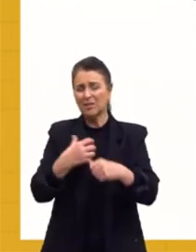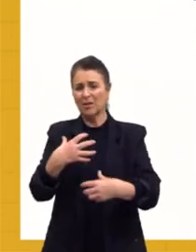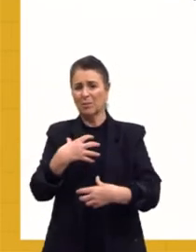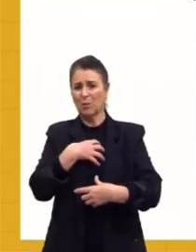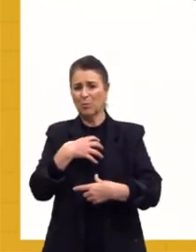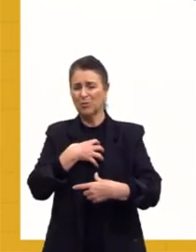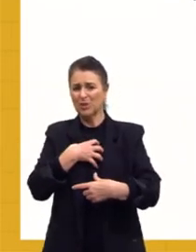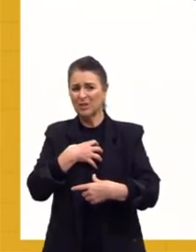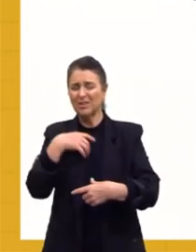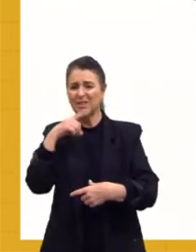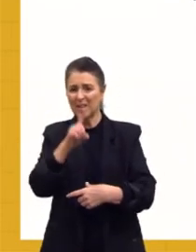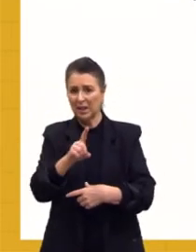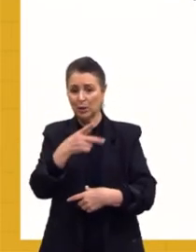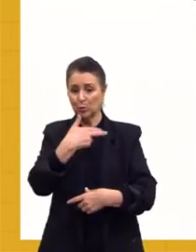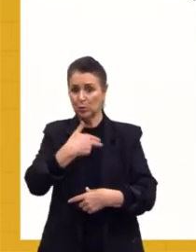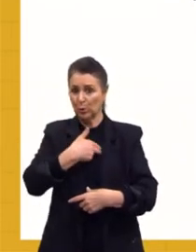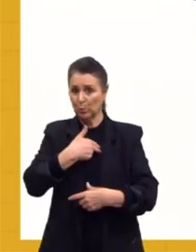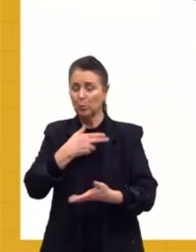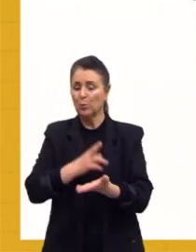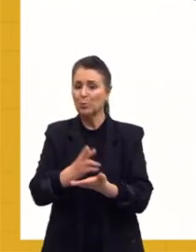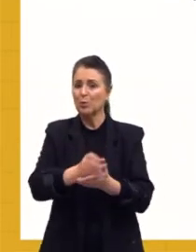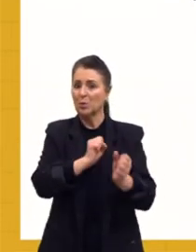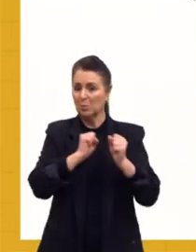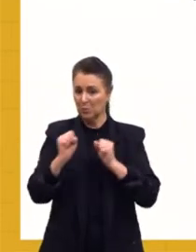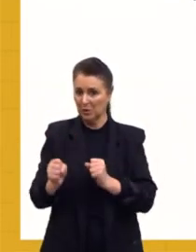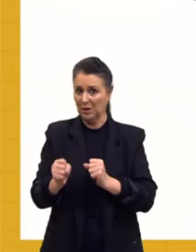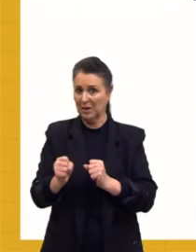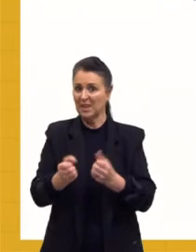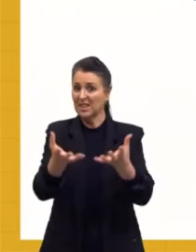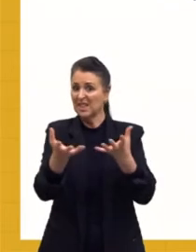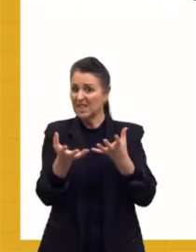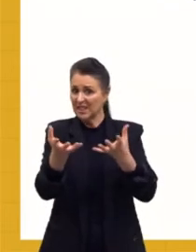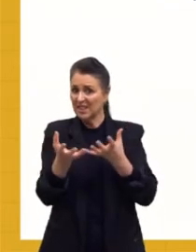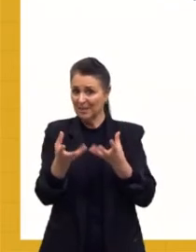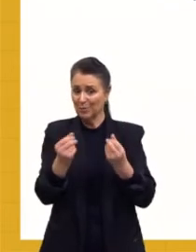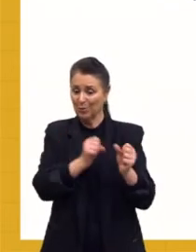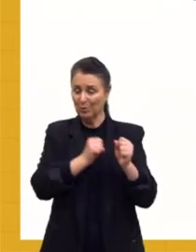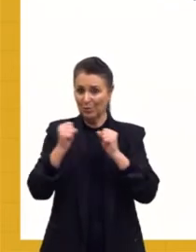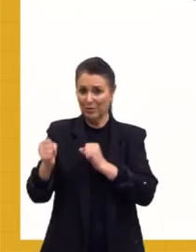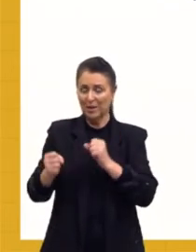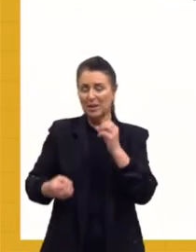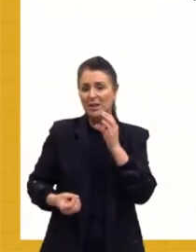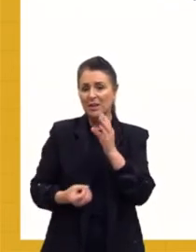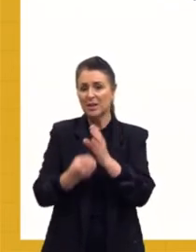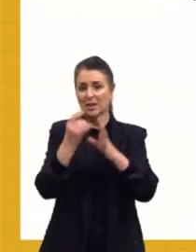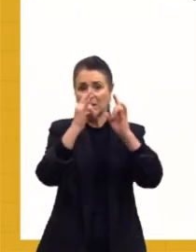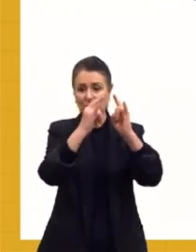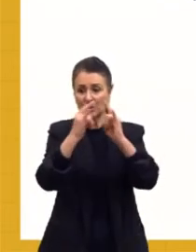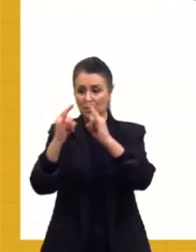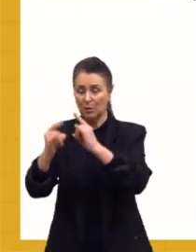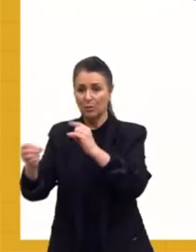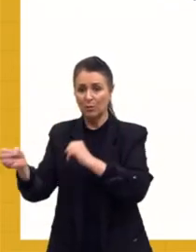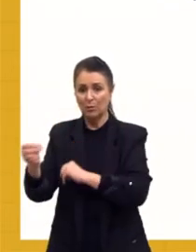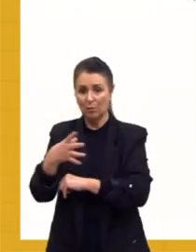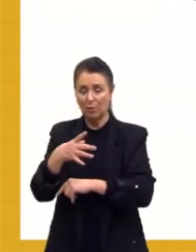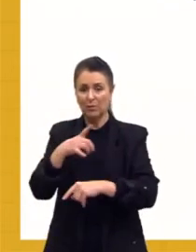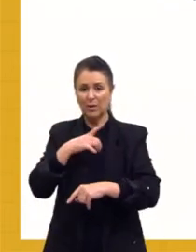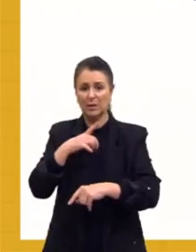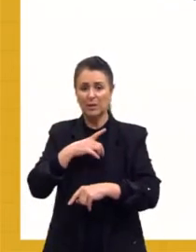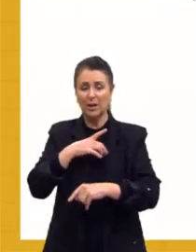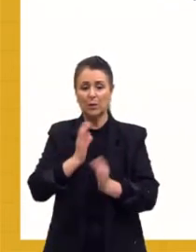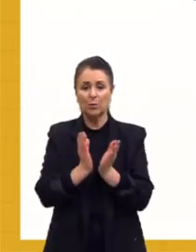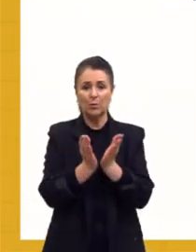Getúlio, de se manter no poder, de impor a sua vontade. E ele cria algumas instituições novas também, tem o